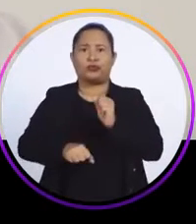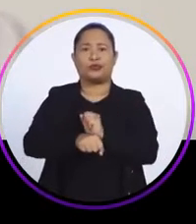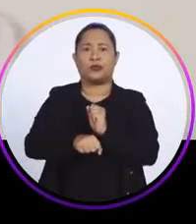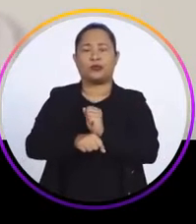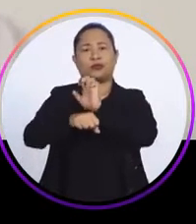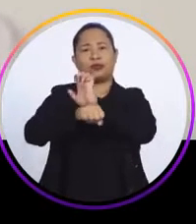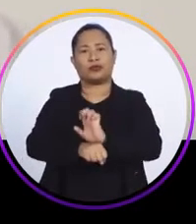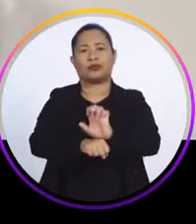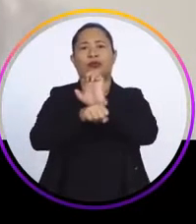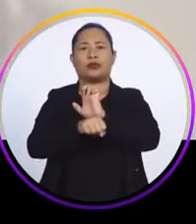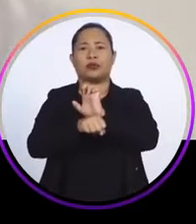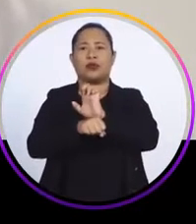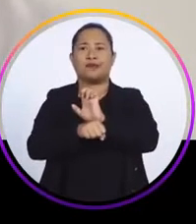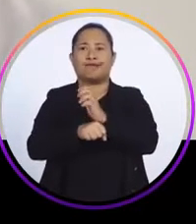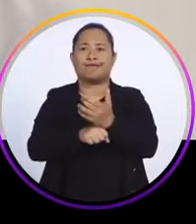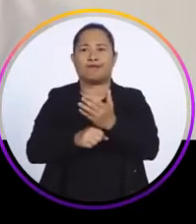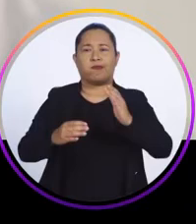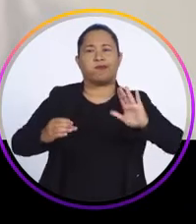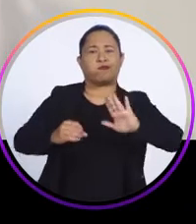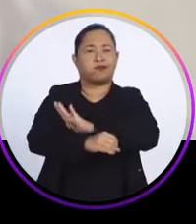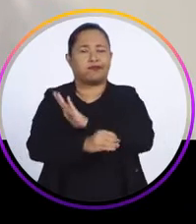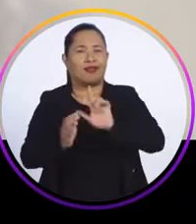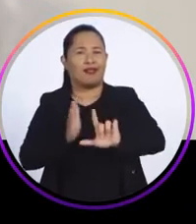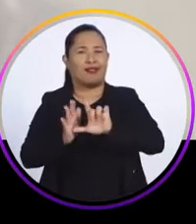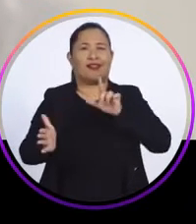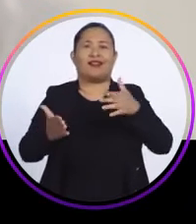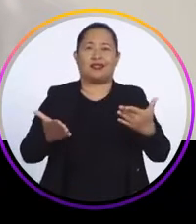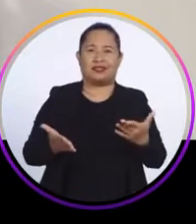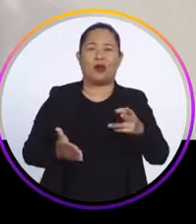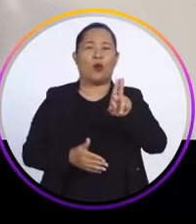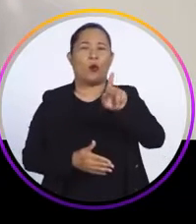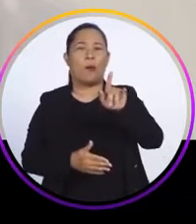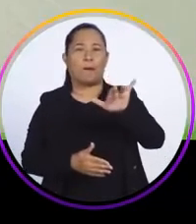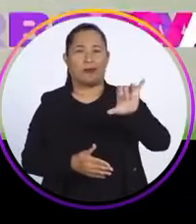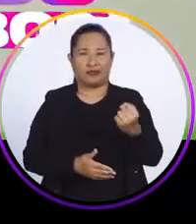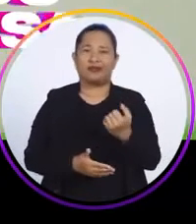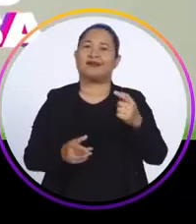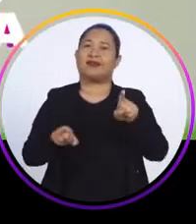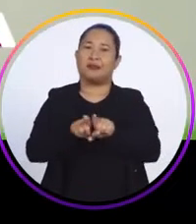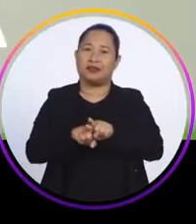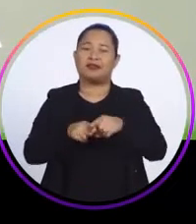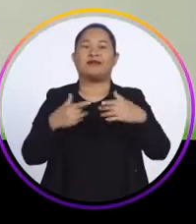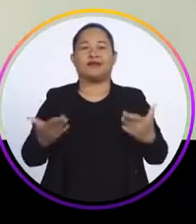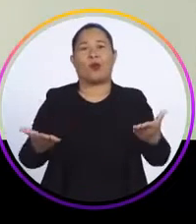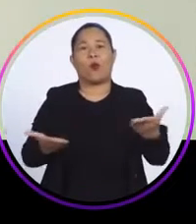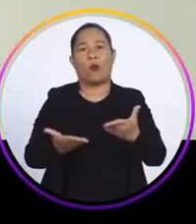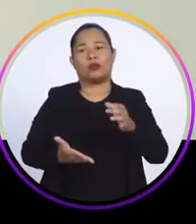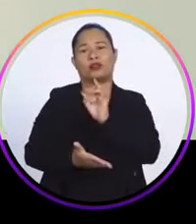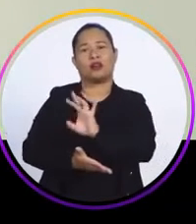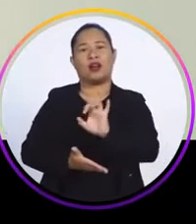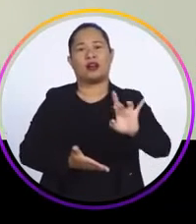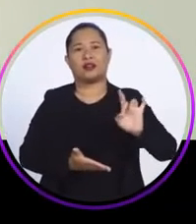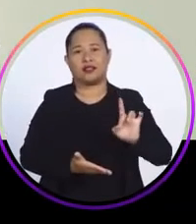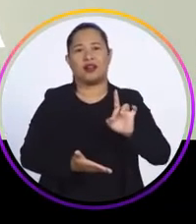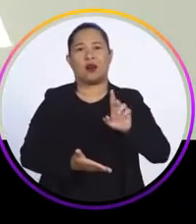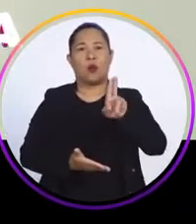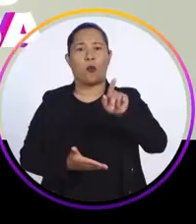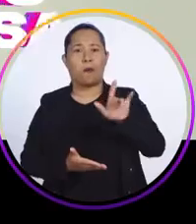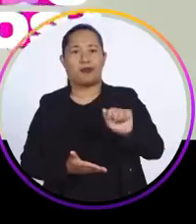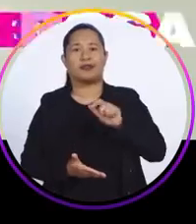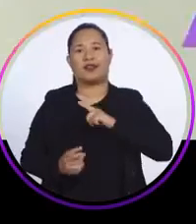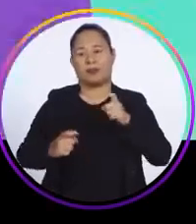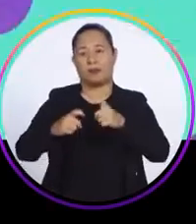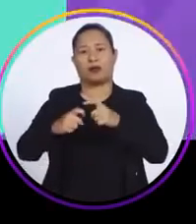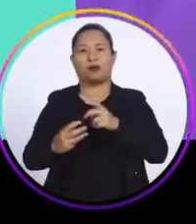retaguarda pra o estado desafogar as emergências dos grandes hospitais, das UPAs. Hoje a gente tem, em cada UPA, pelo menos